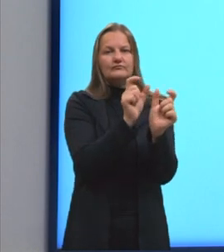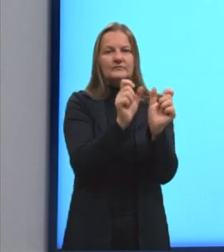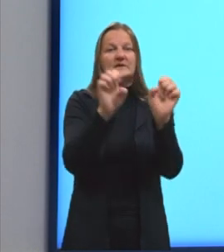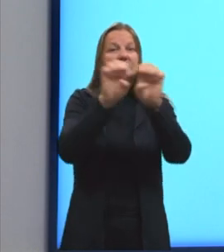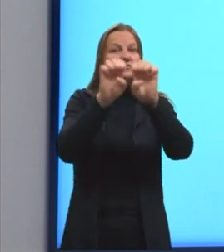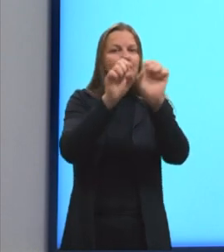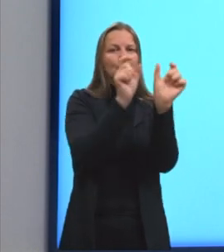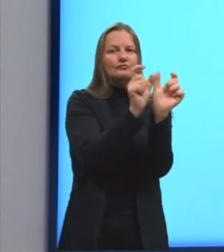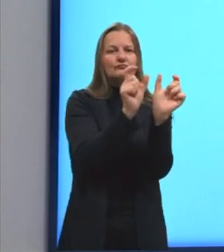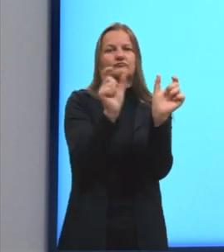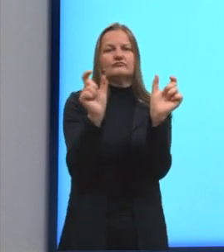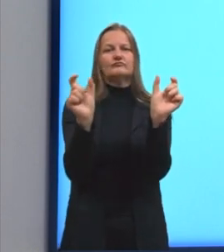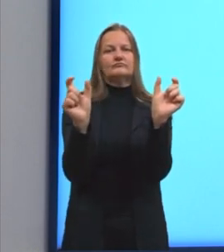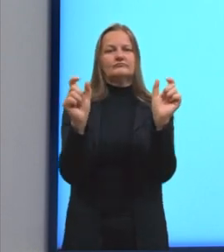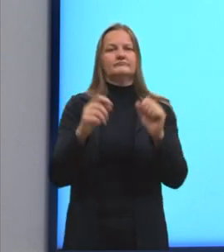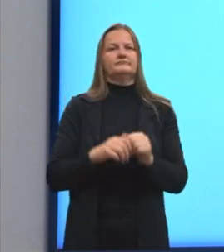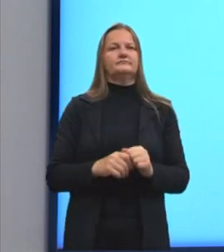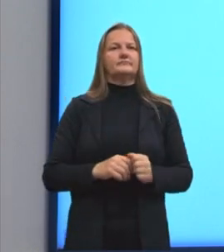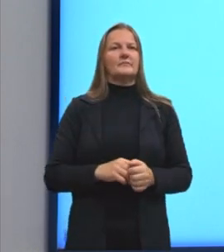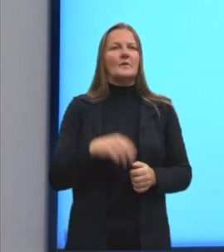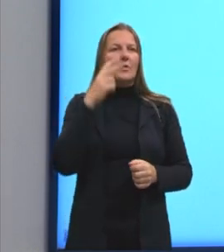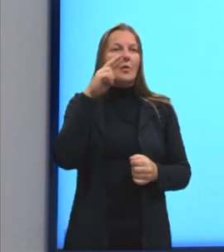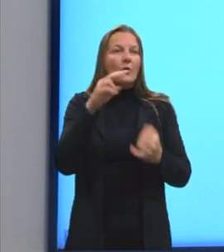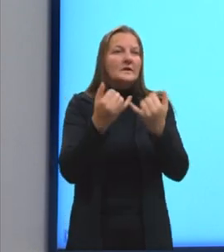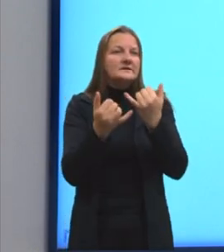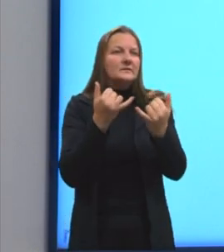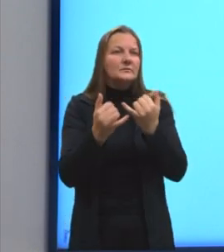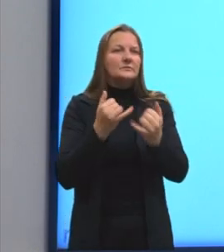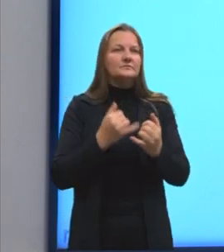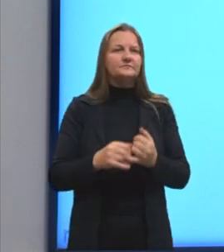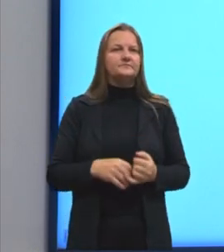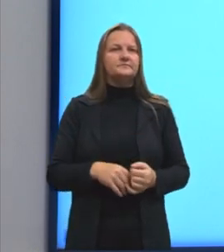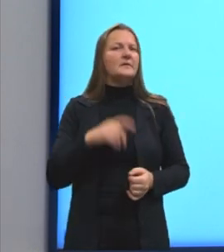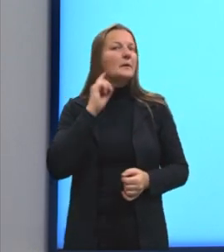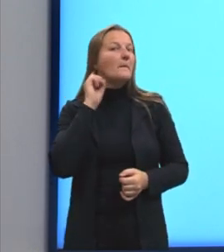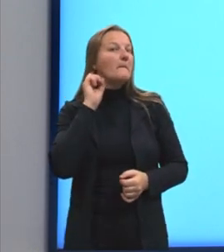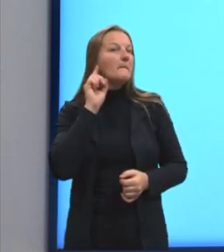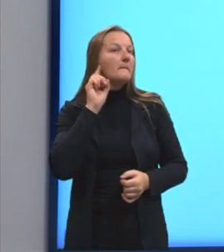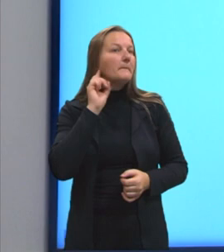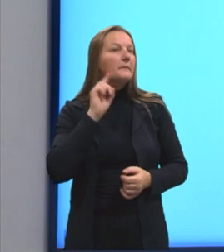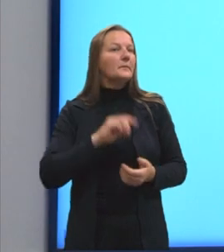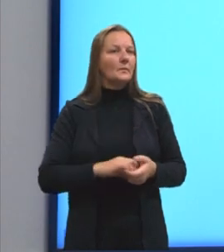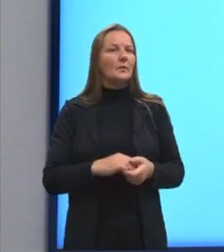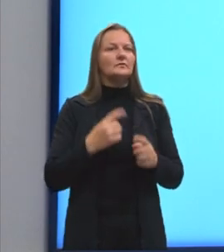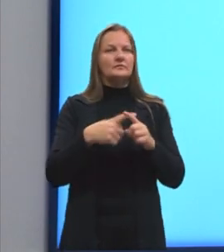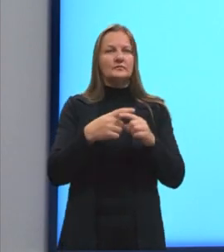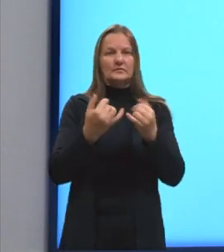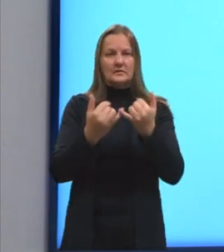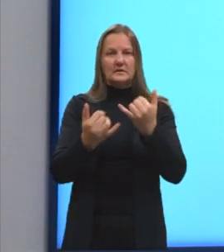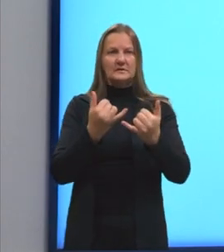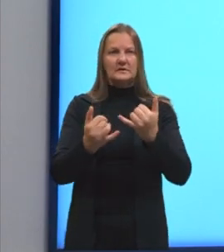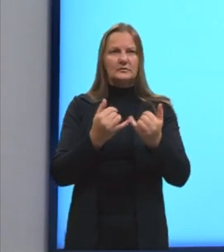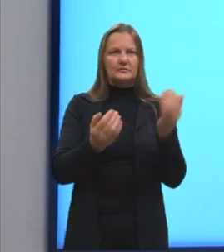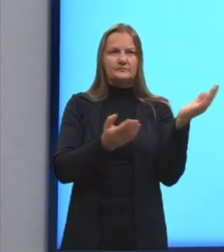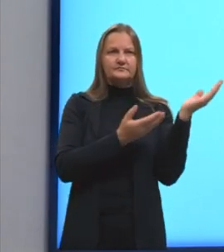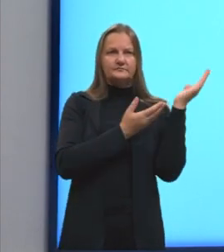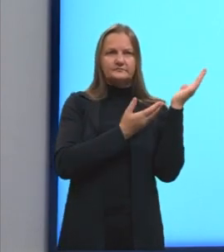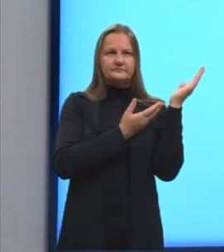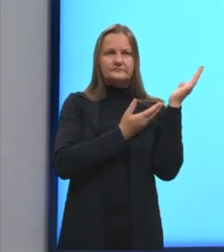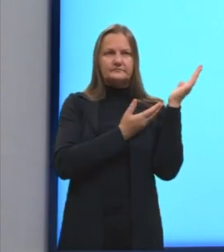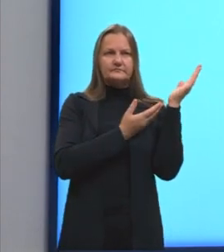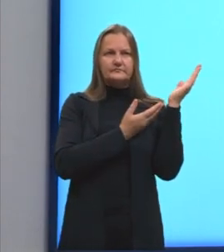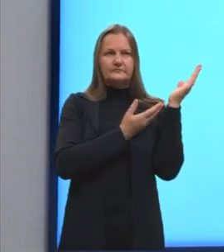predicado vai ser essa. Olhem um exemplo. Eu peguei propositalmente o mesmo exemplo da nossa voz